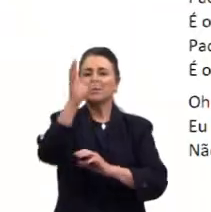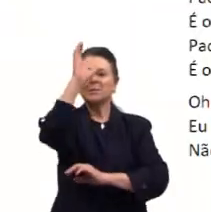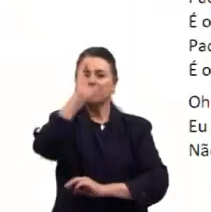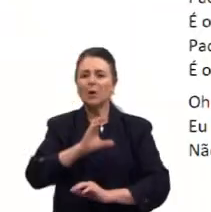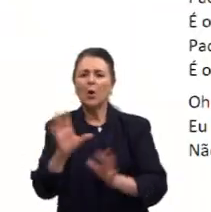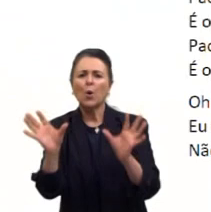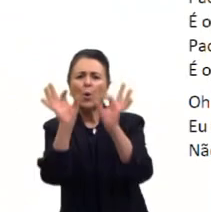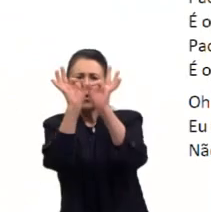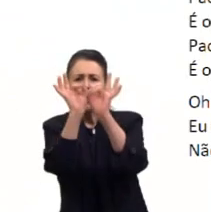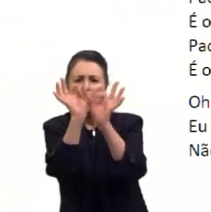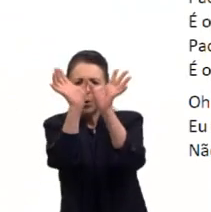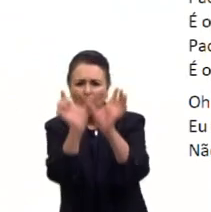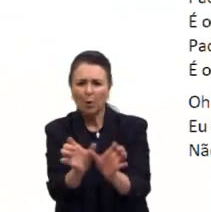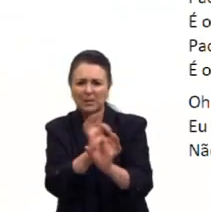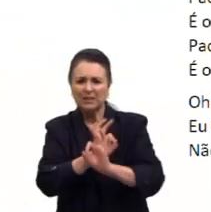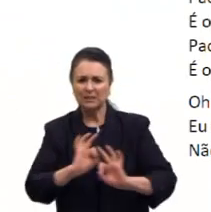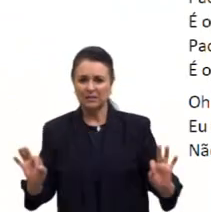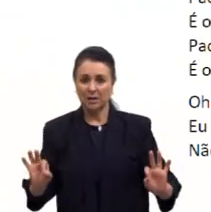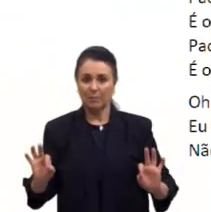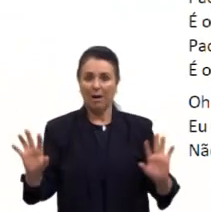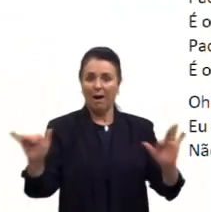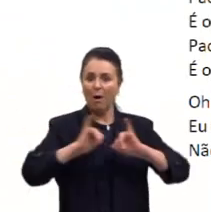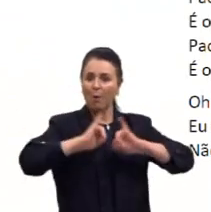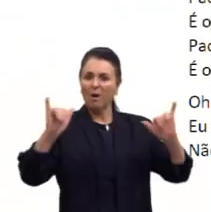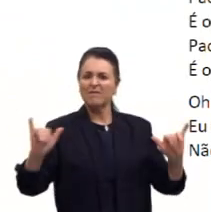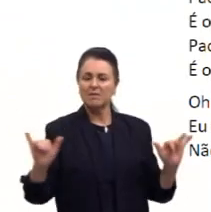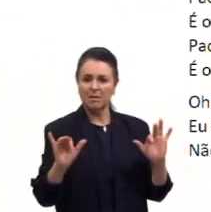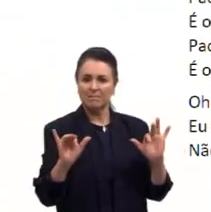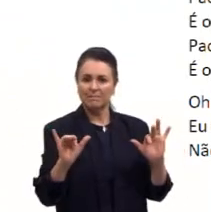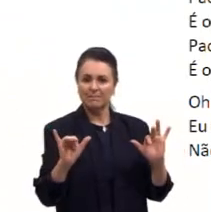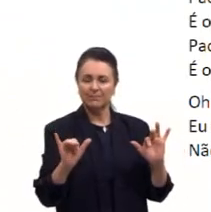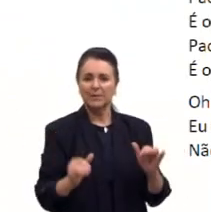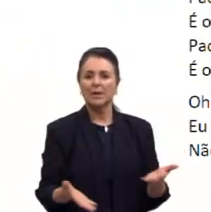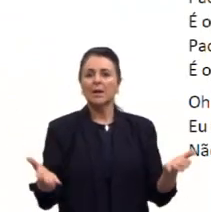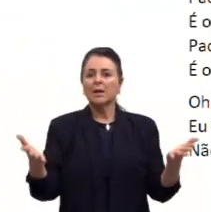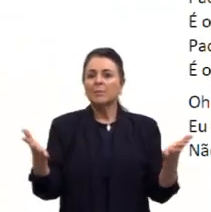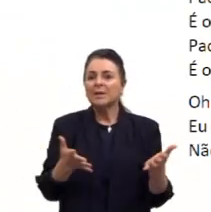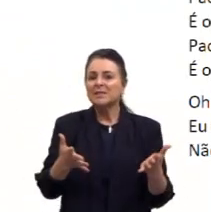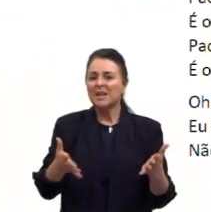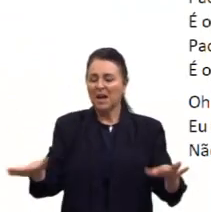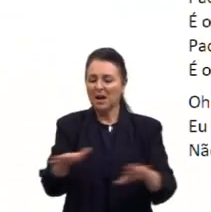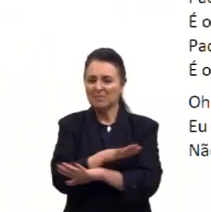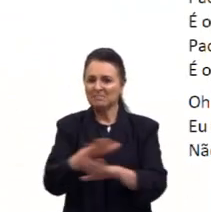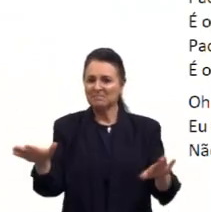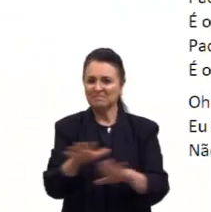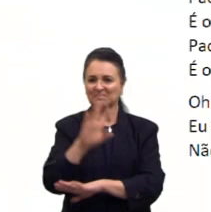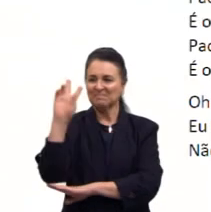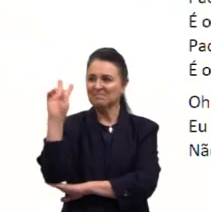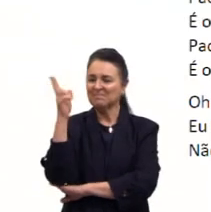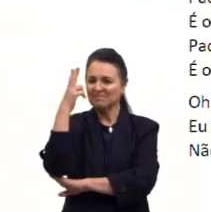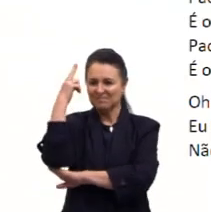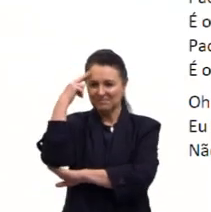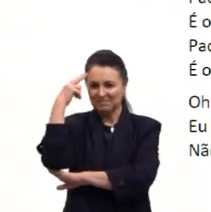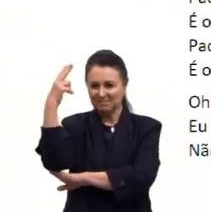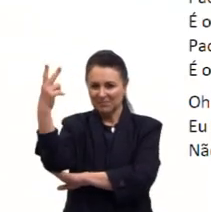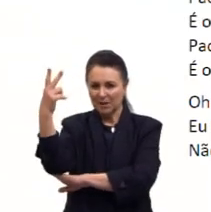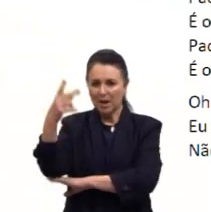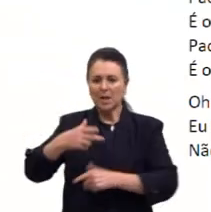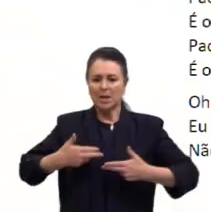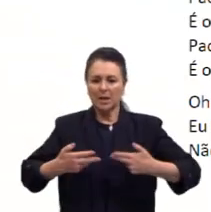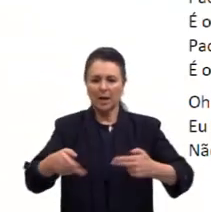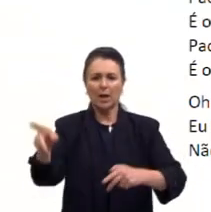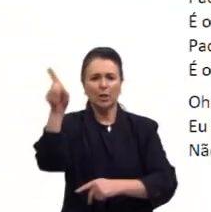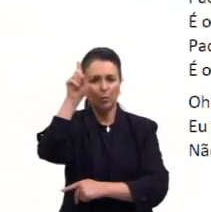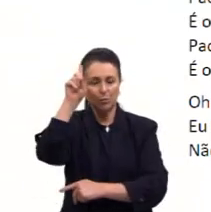cidadão, te chamei a atenção, não foi à toa, não. Sem finil, a utopia, mas a guerra todo dia, dia, dia, não.